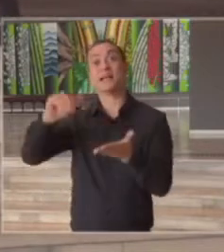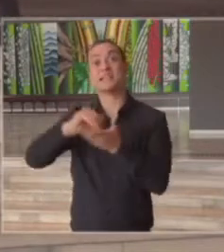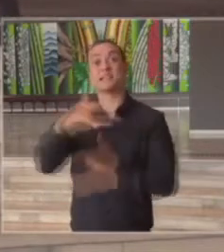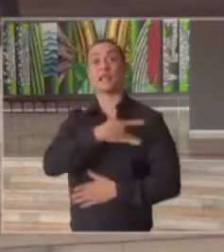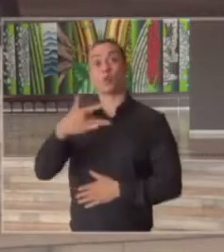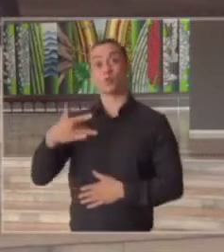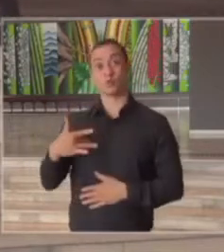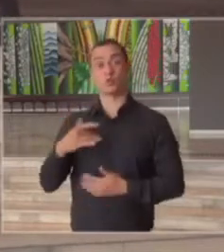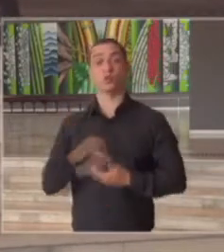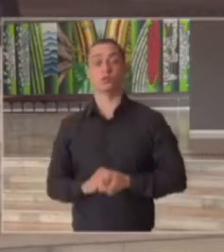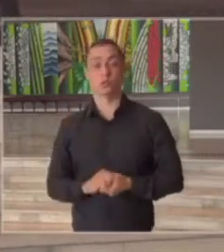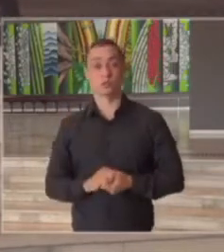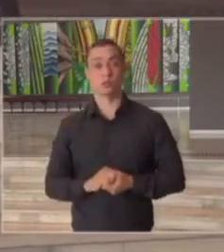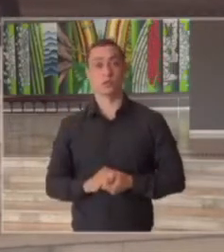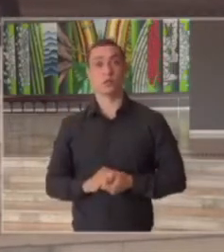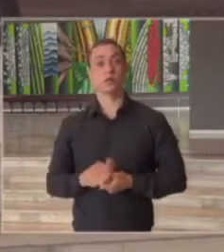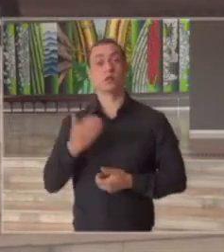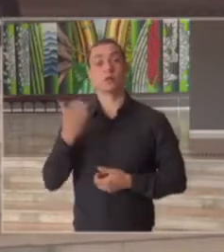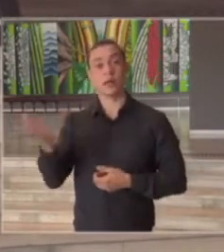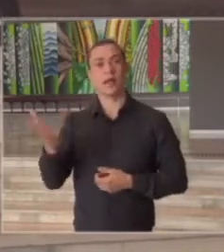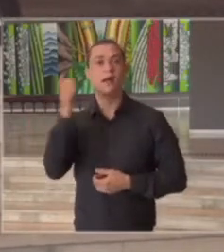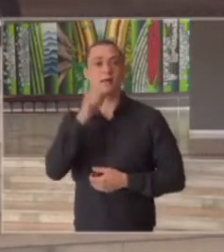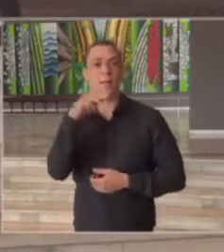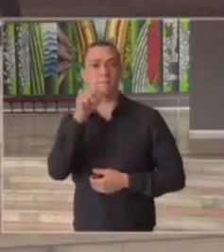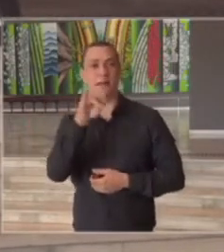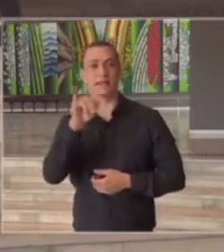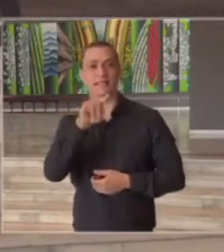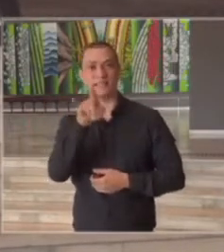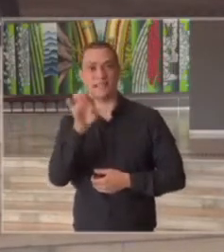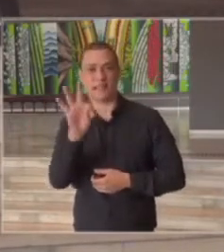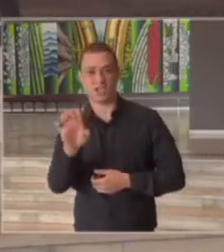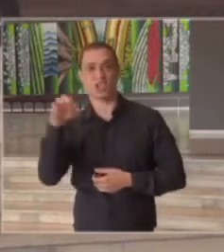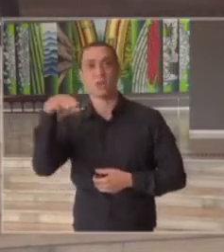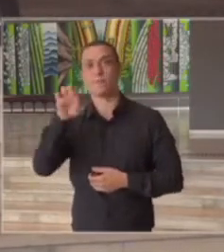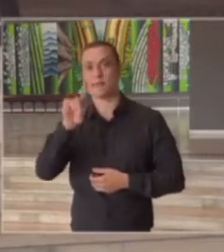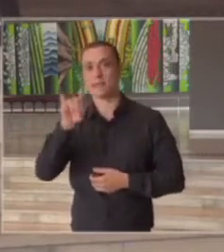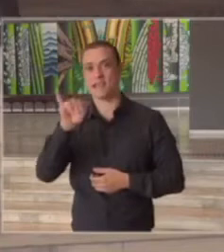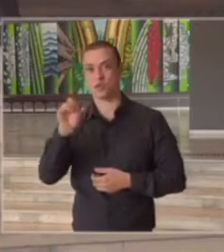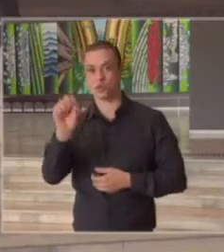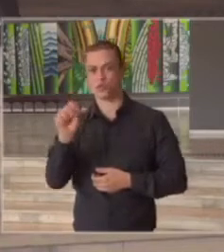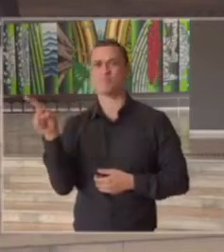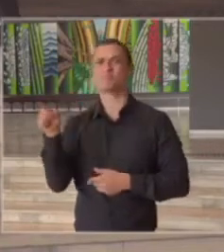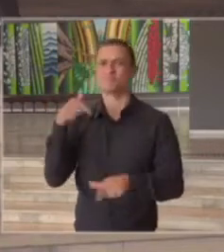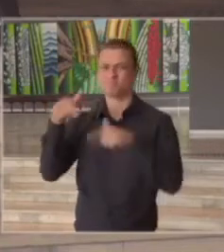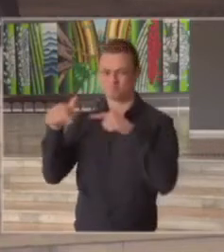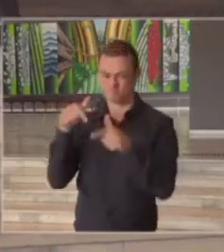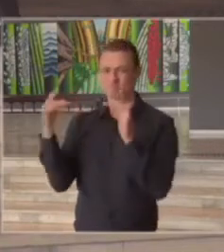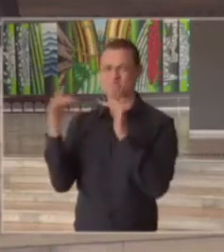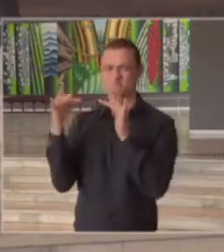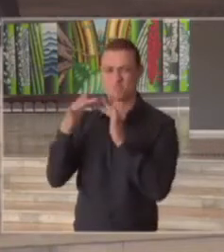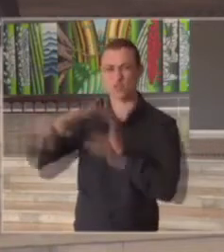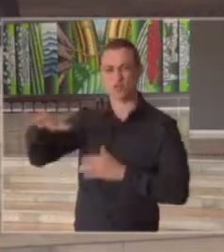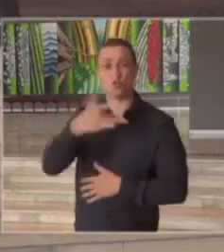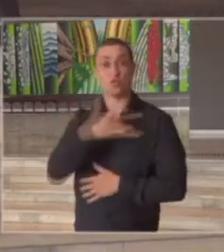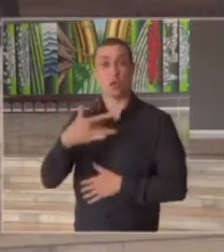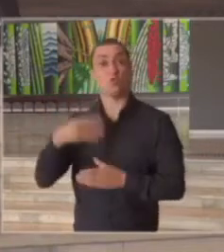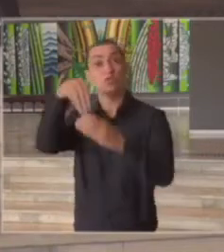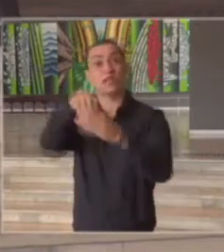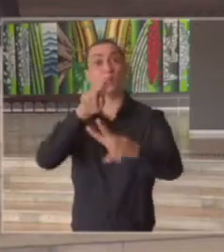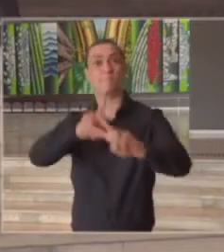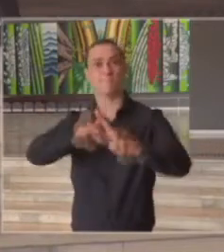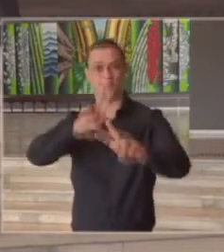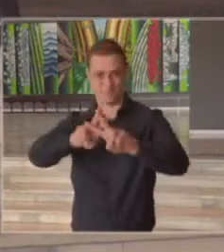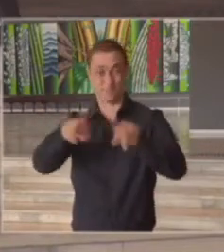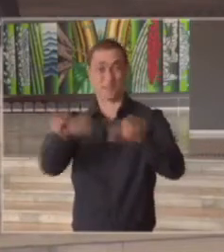saúde através da Marisete Medeiros que tem trabalhado com a saúde nos presídios